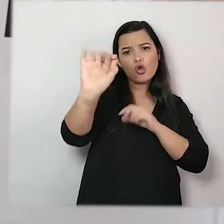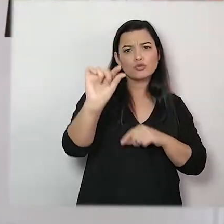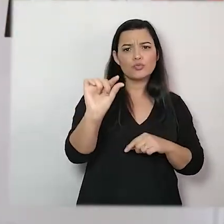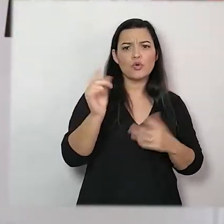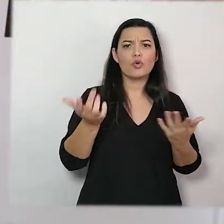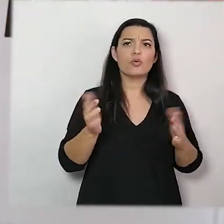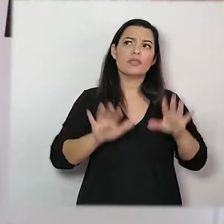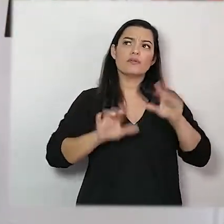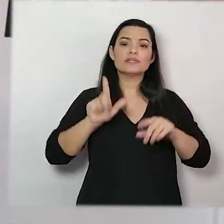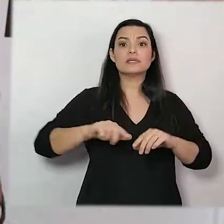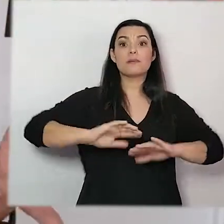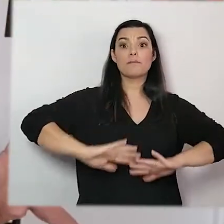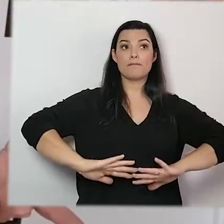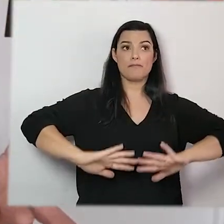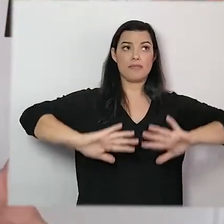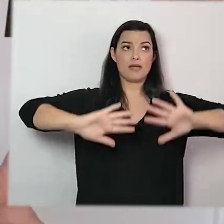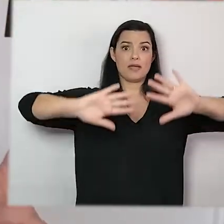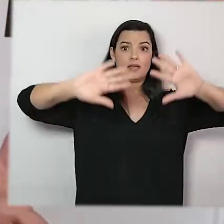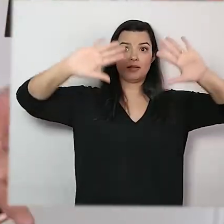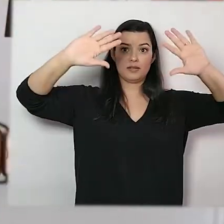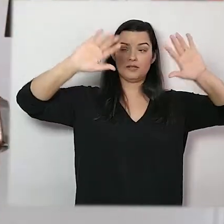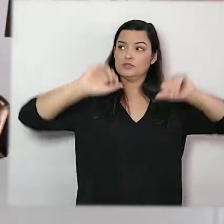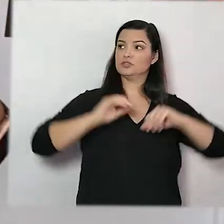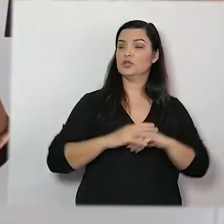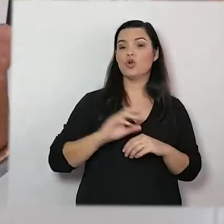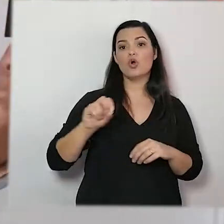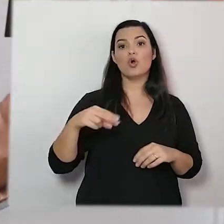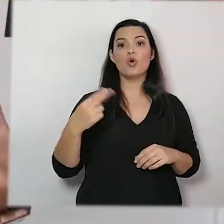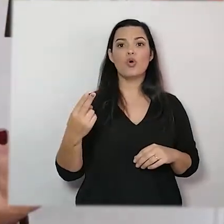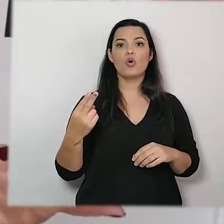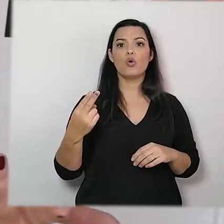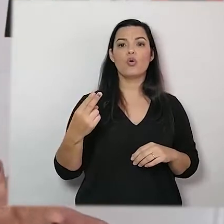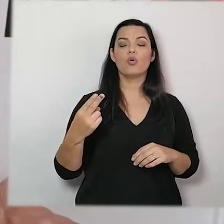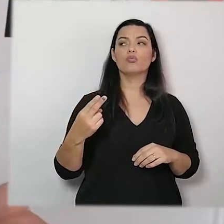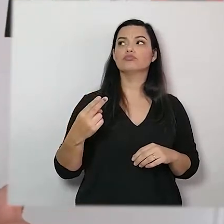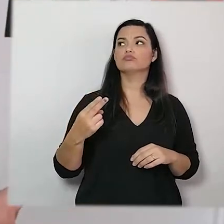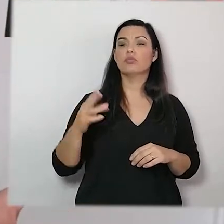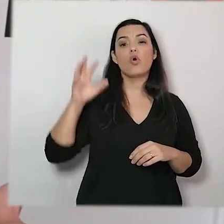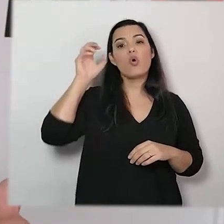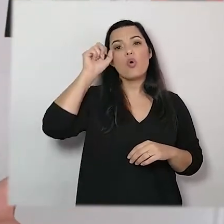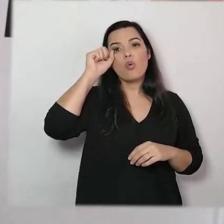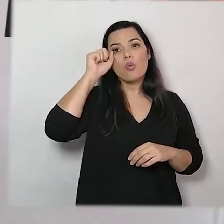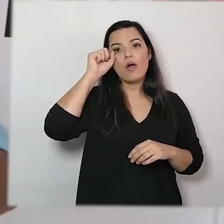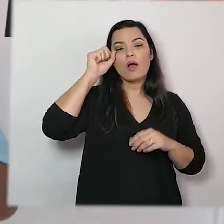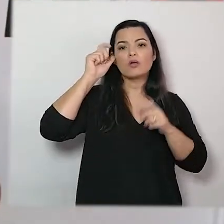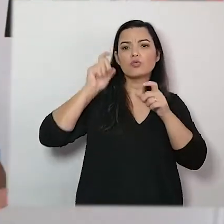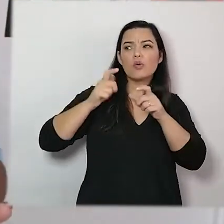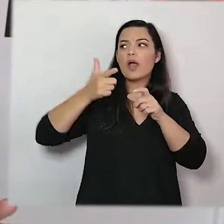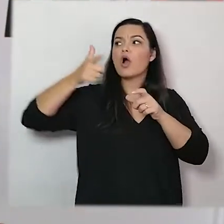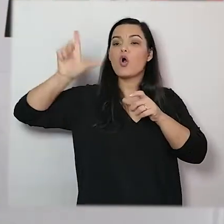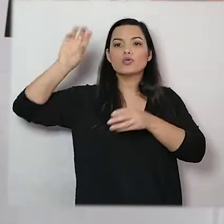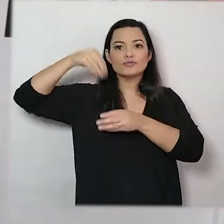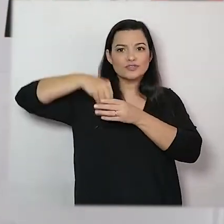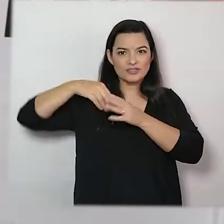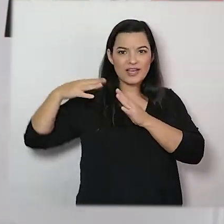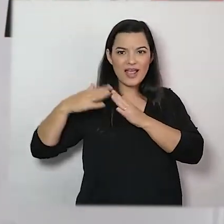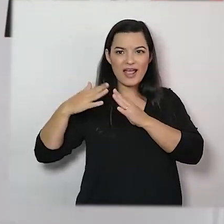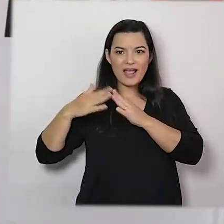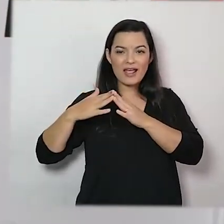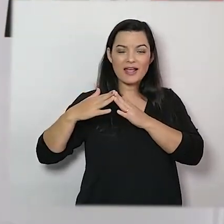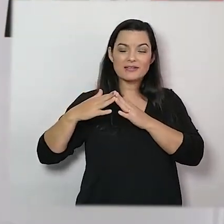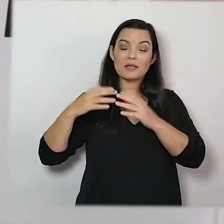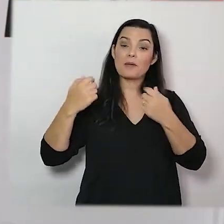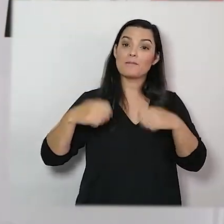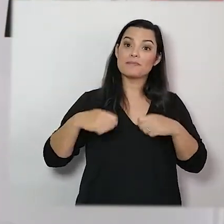distante, pode ser uma parede, pode ser um outro cômodo da casa, tem que ser um lugar que você